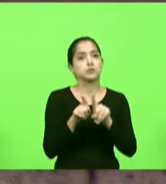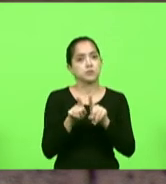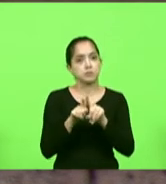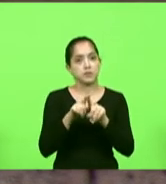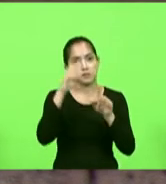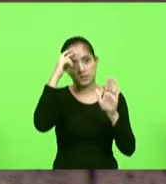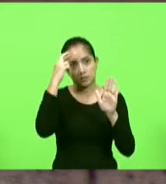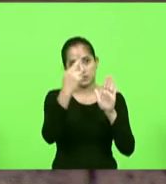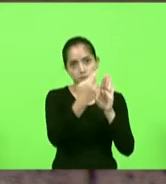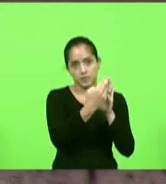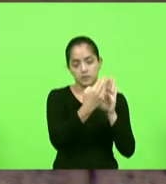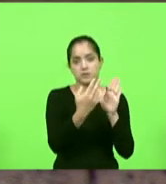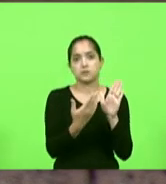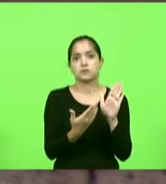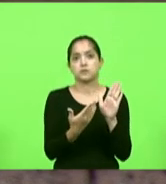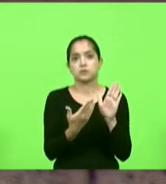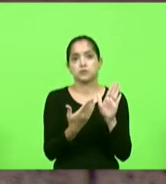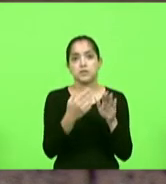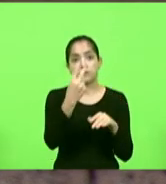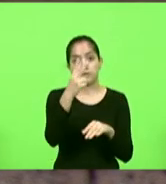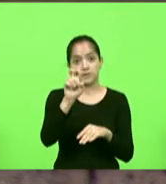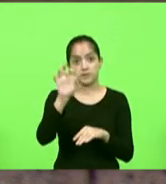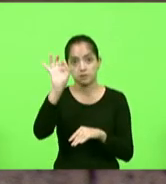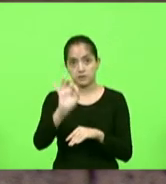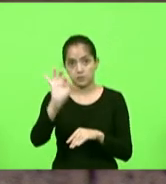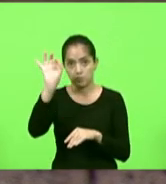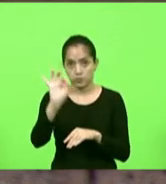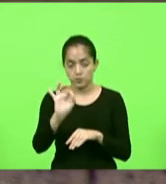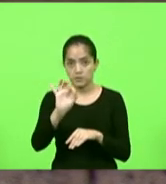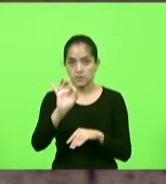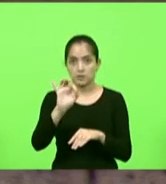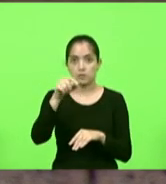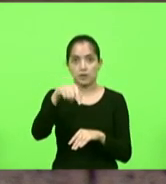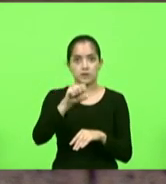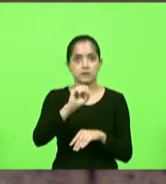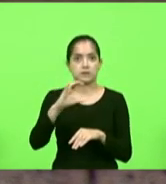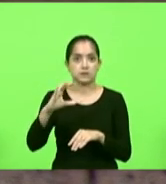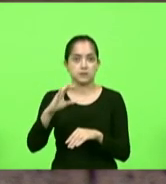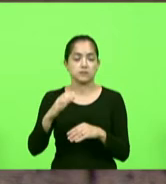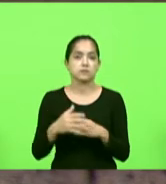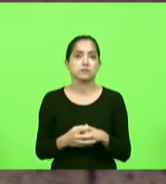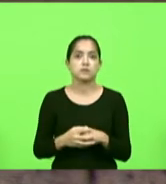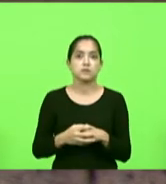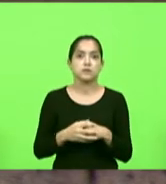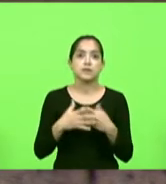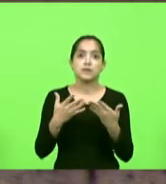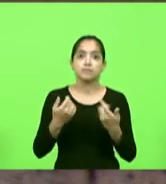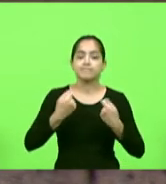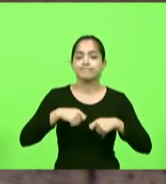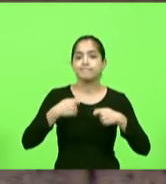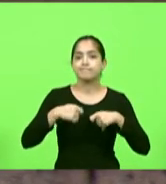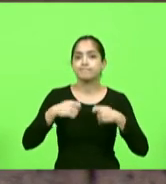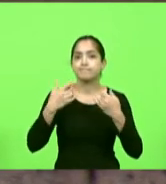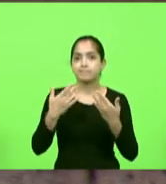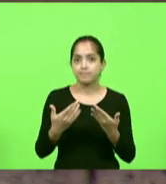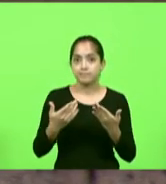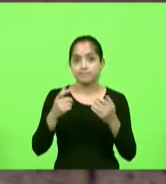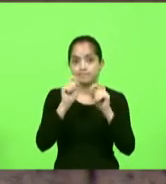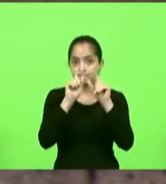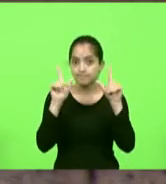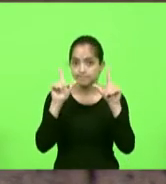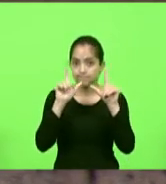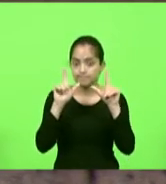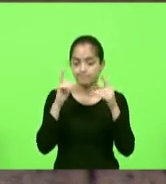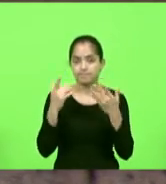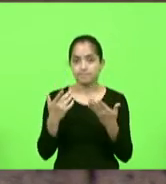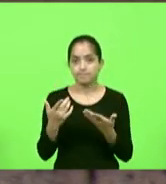Catarina está com 25% apenas dos templos liberados então é isso que a gente precisa estar atento para